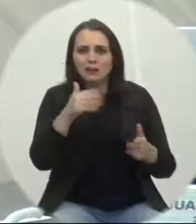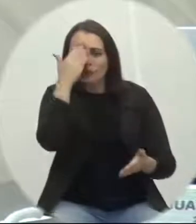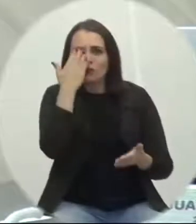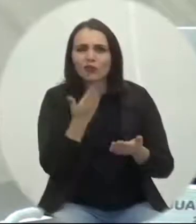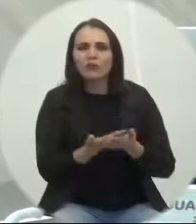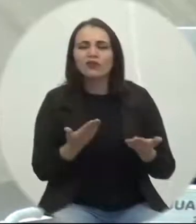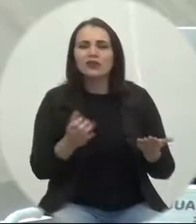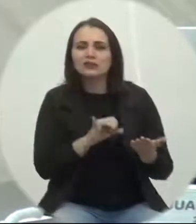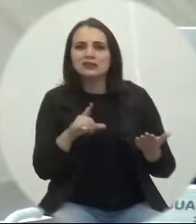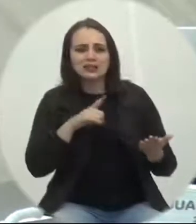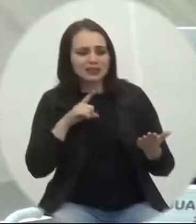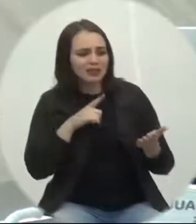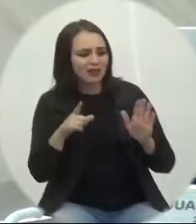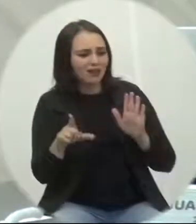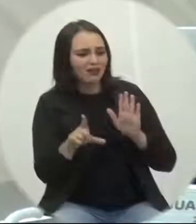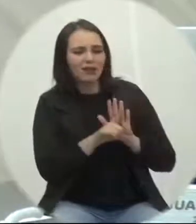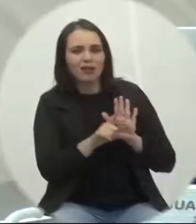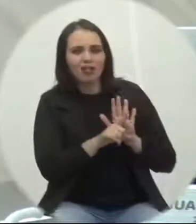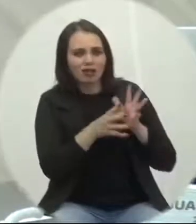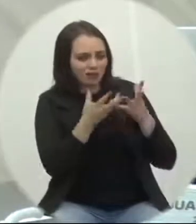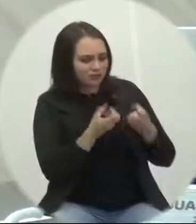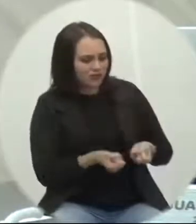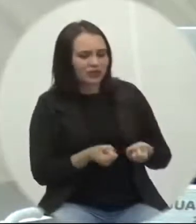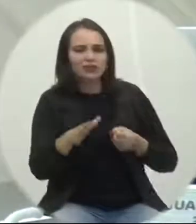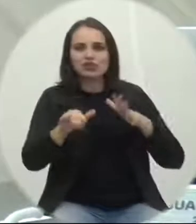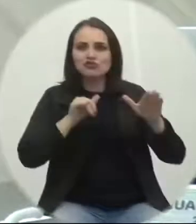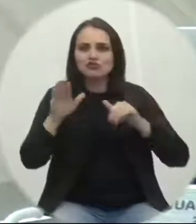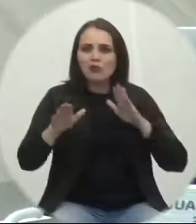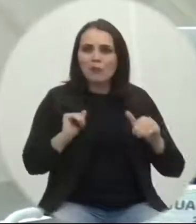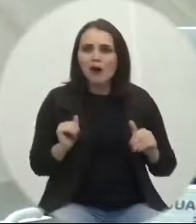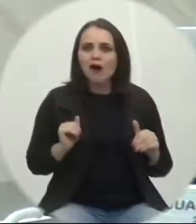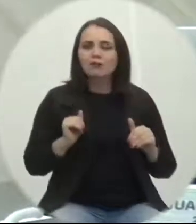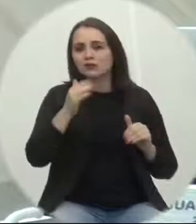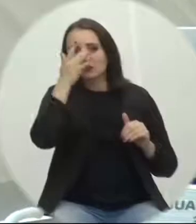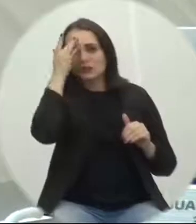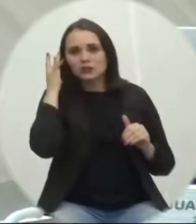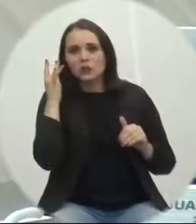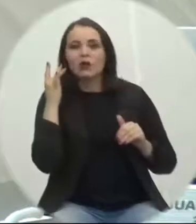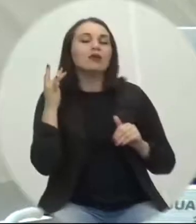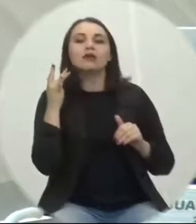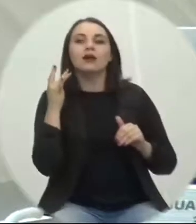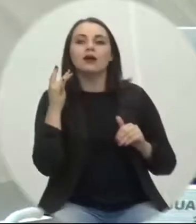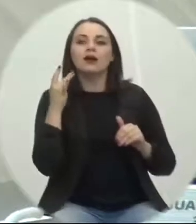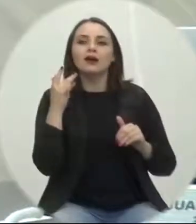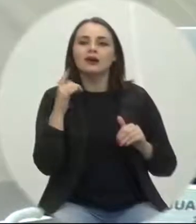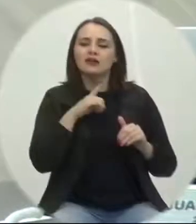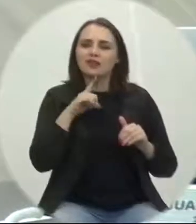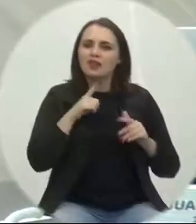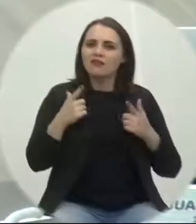de lei em questão no ato da contratação de comissionados e cargos de confiança, desde